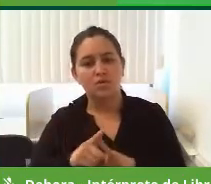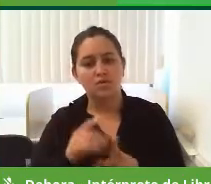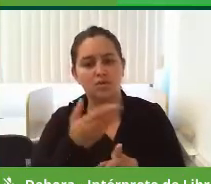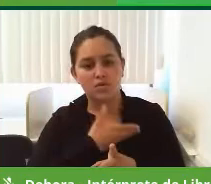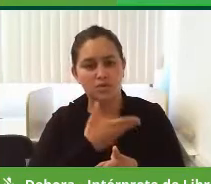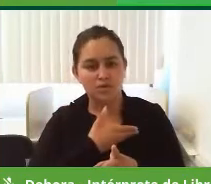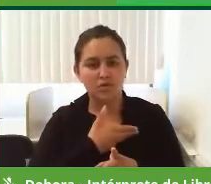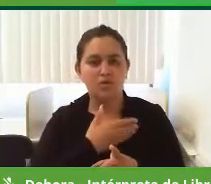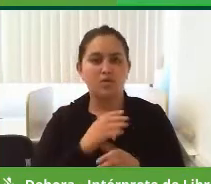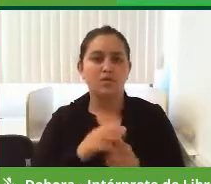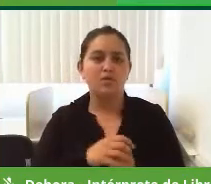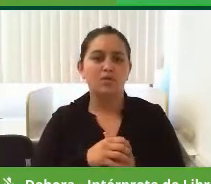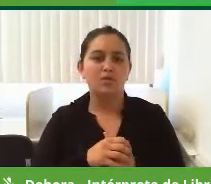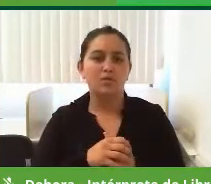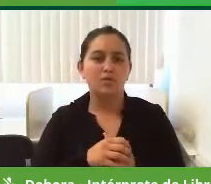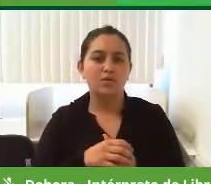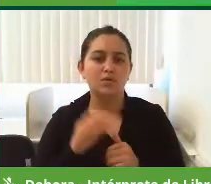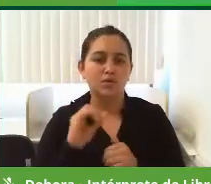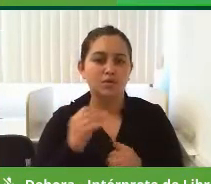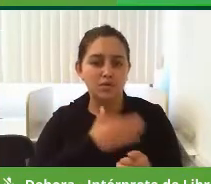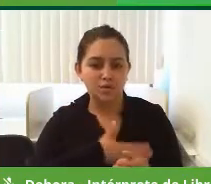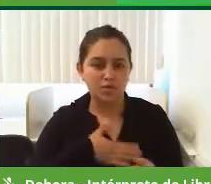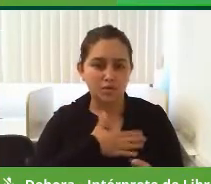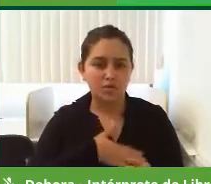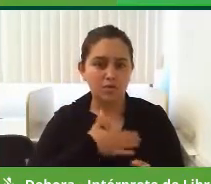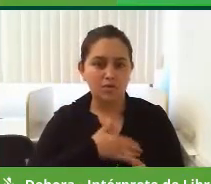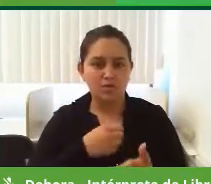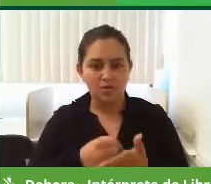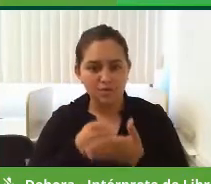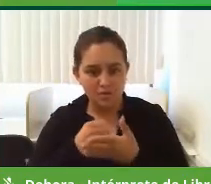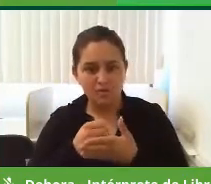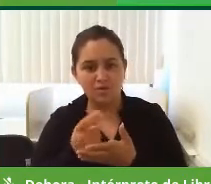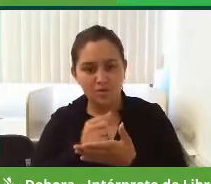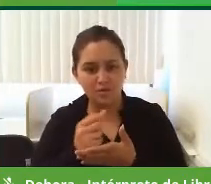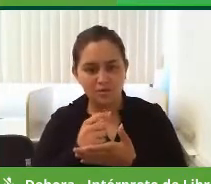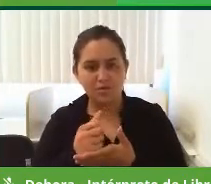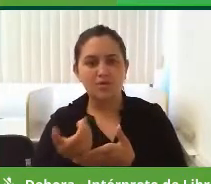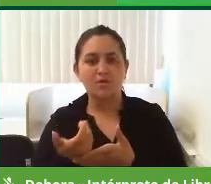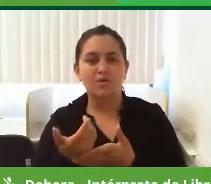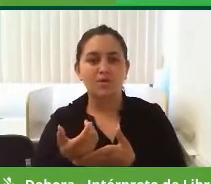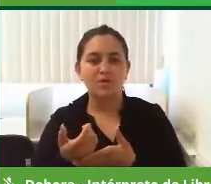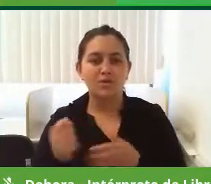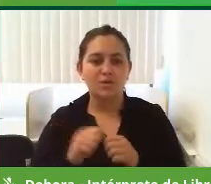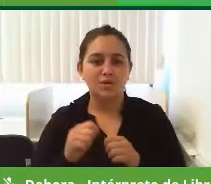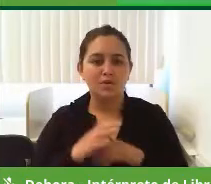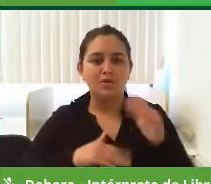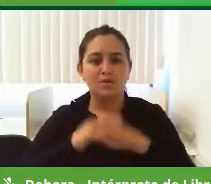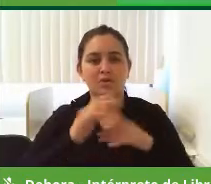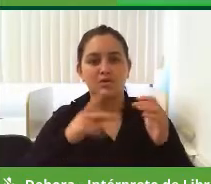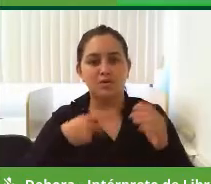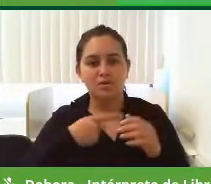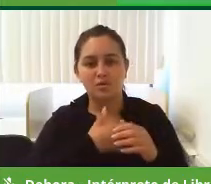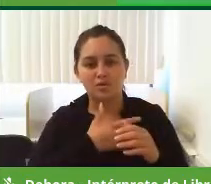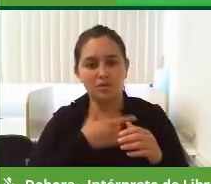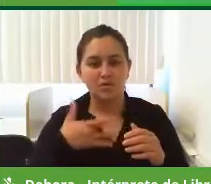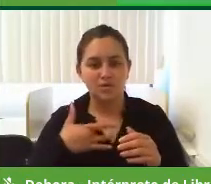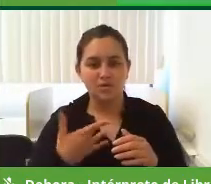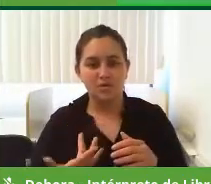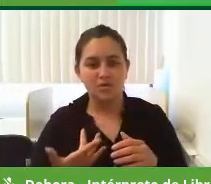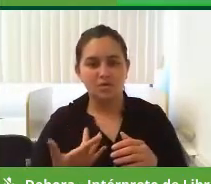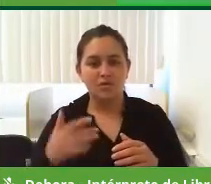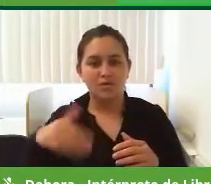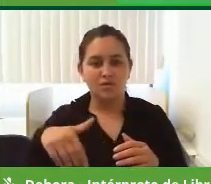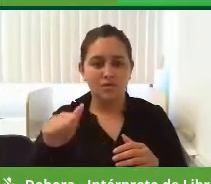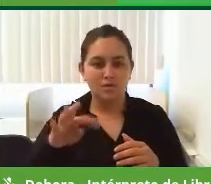meus pares lá que eu gostaria que eles me ajudassem com aquele dinheiro que sobrou da Câmara para me fazer um posto de aqui no Mato